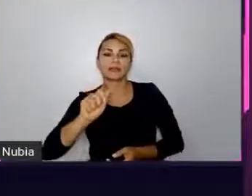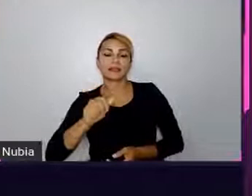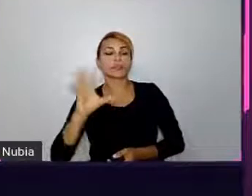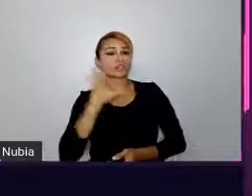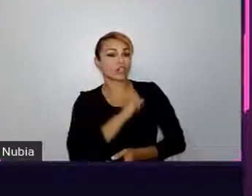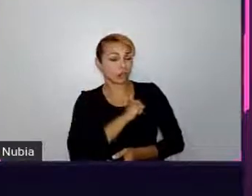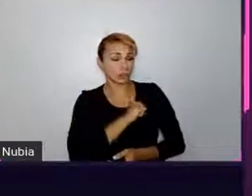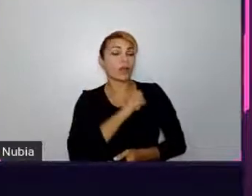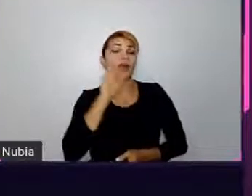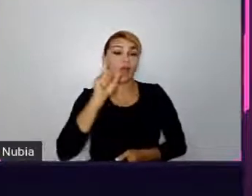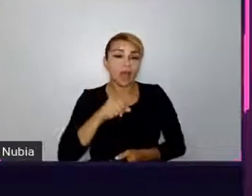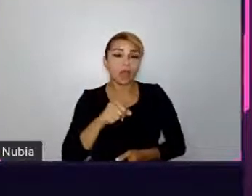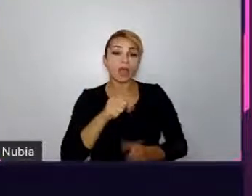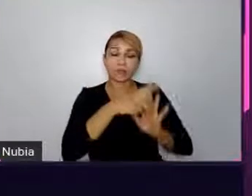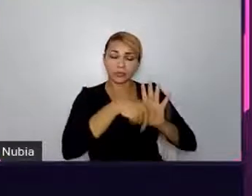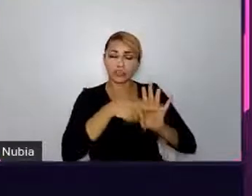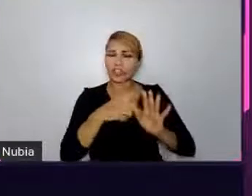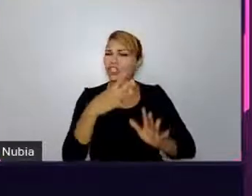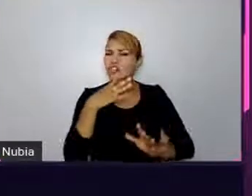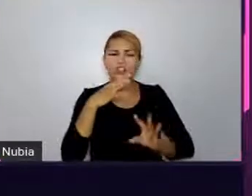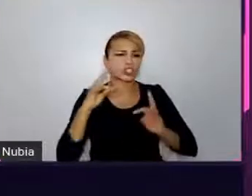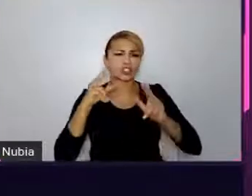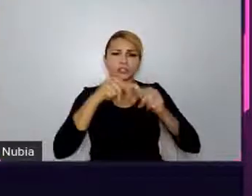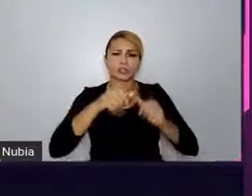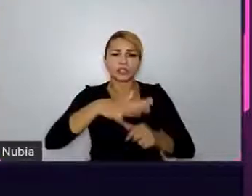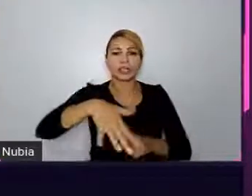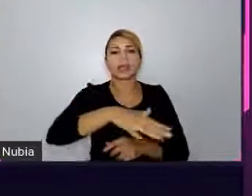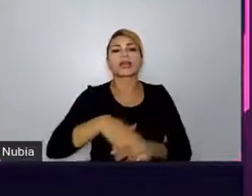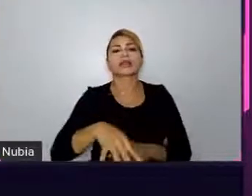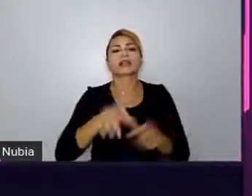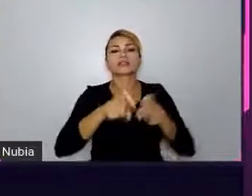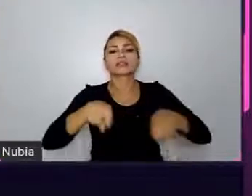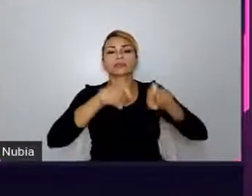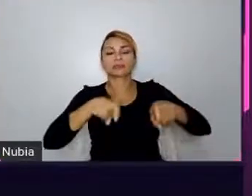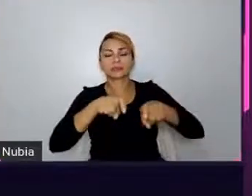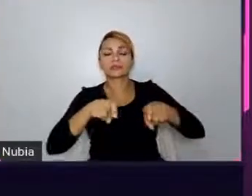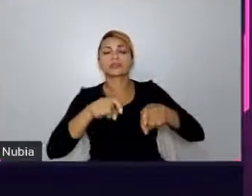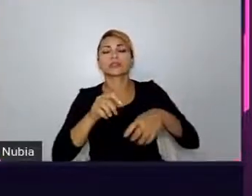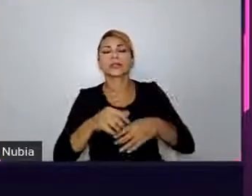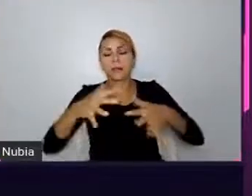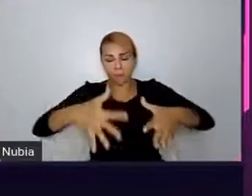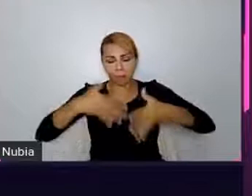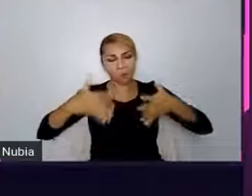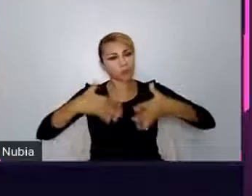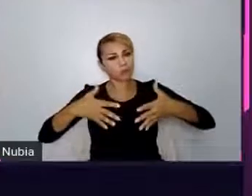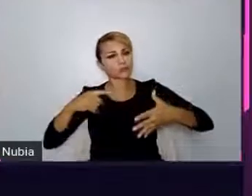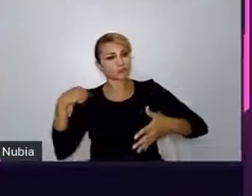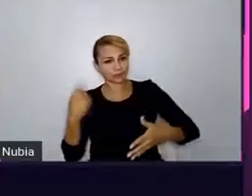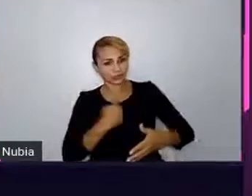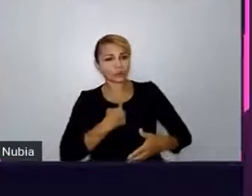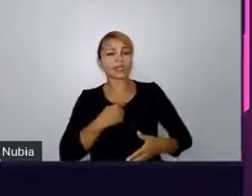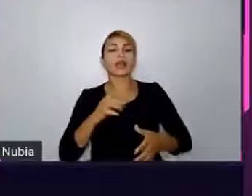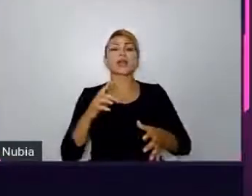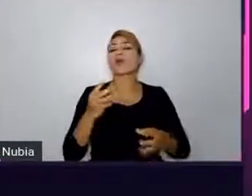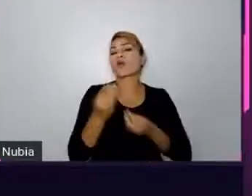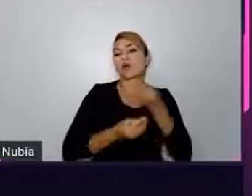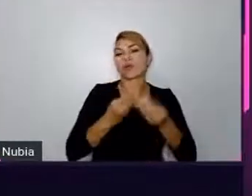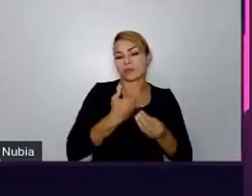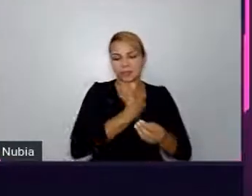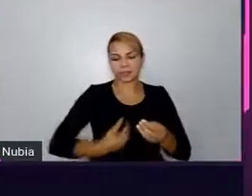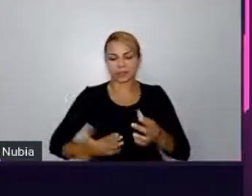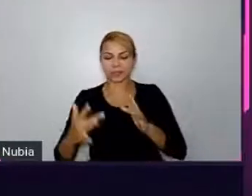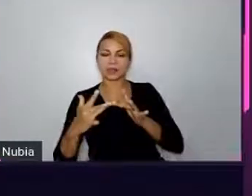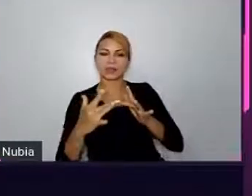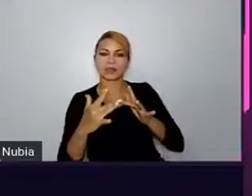motivou a procurar saber mais sobre essa área de tecnologia cívica que tenta conectar o governo, tecnologia